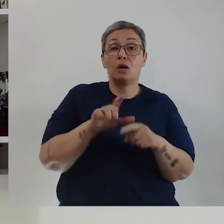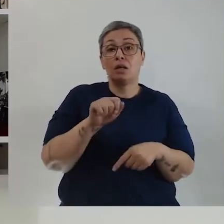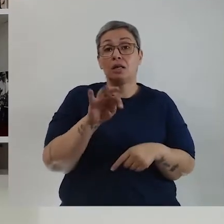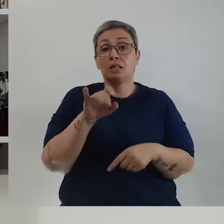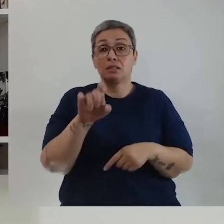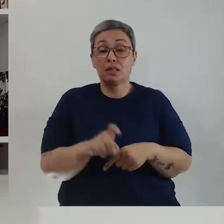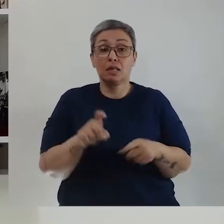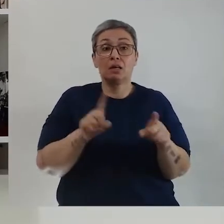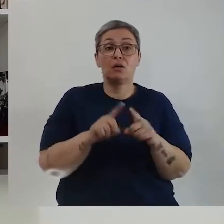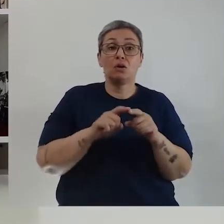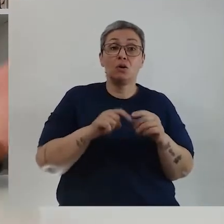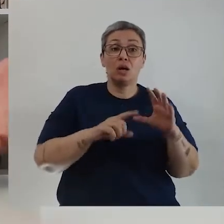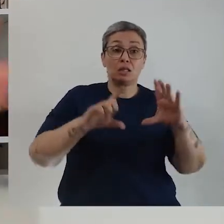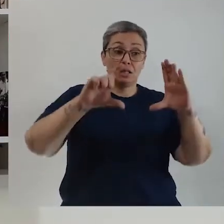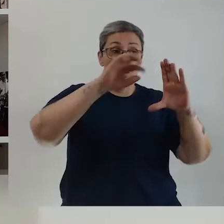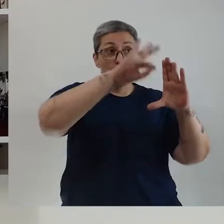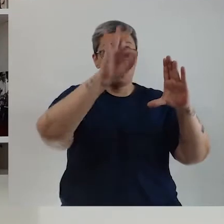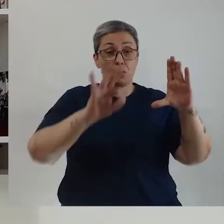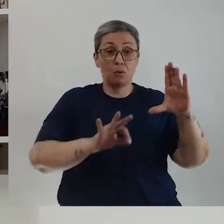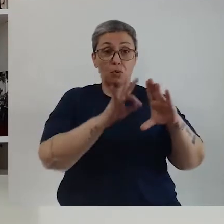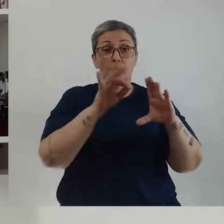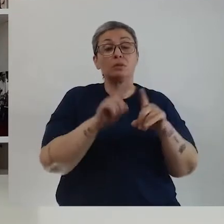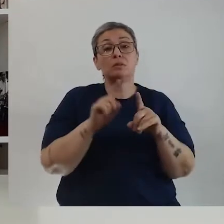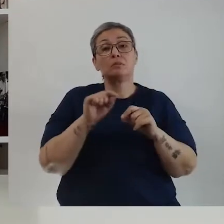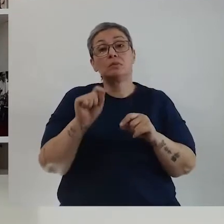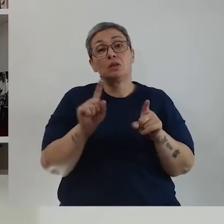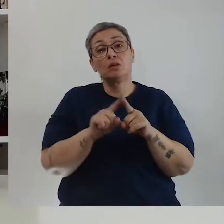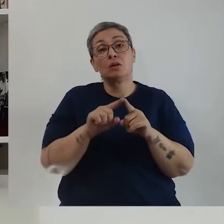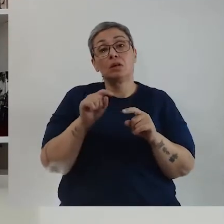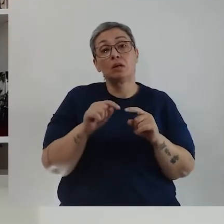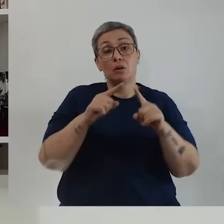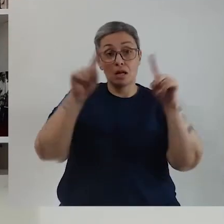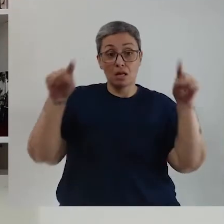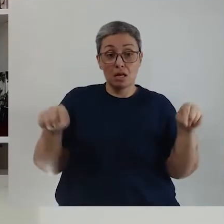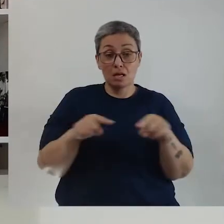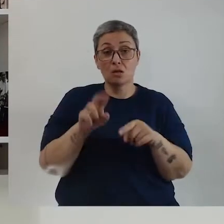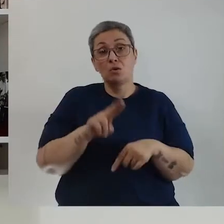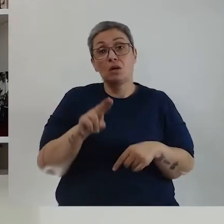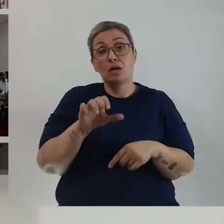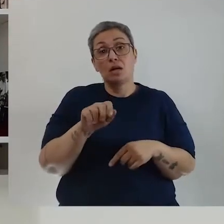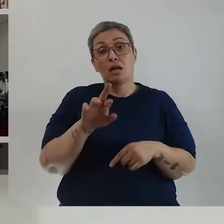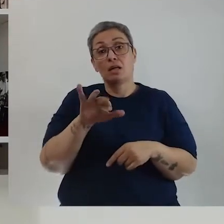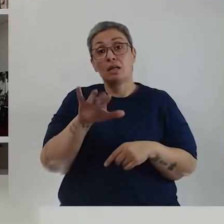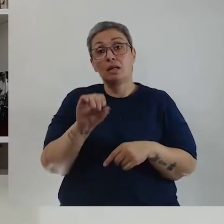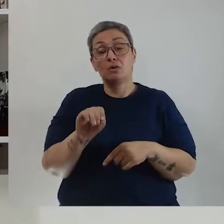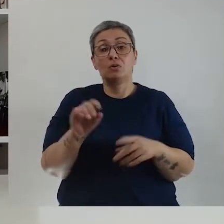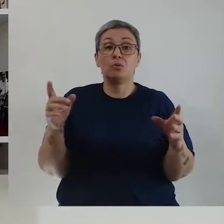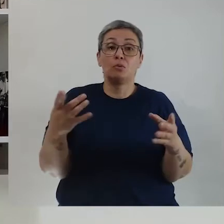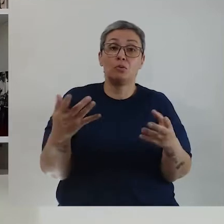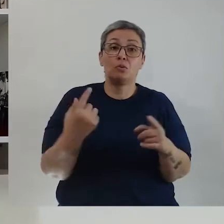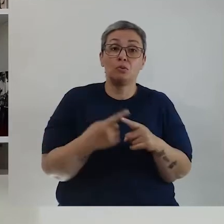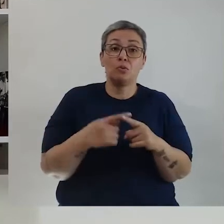então uma série de coisas. Acaba usando um estêncil algumas vezes. E pra tela eu costumo usar acrílico, né?